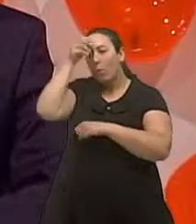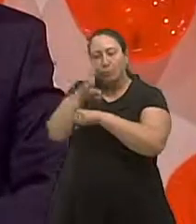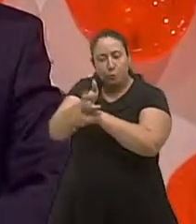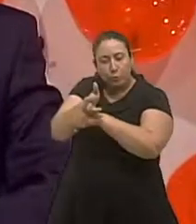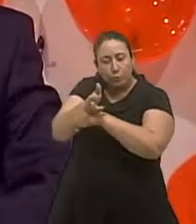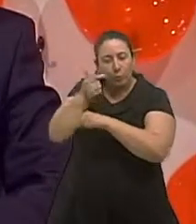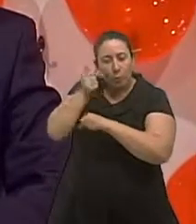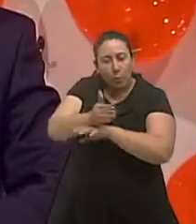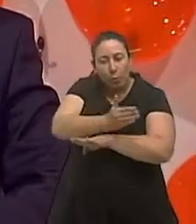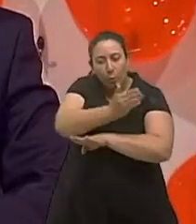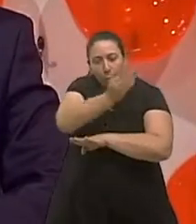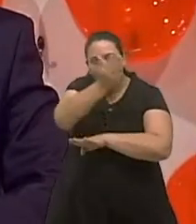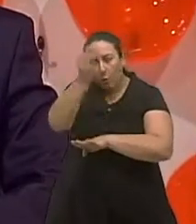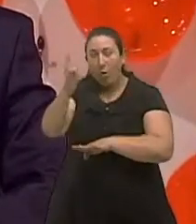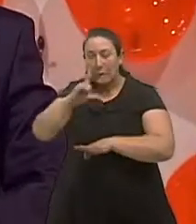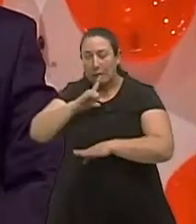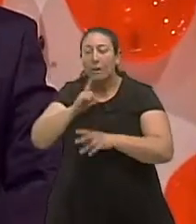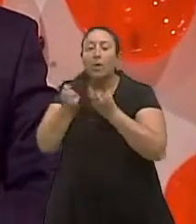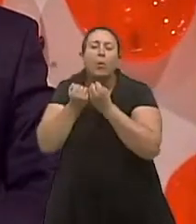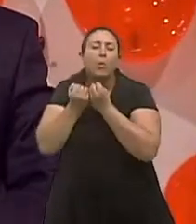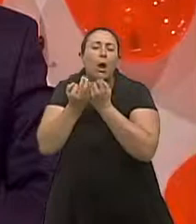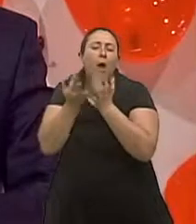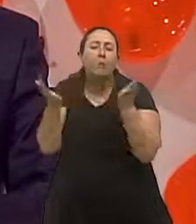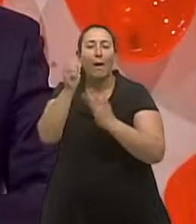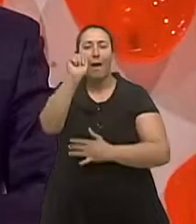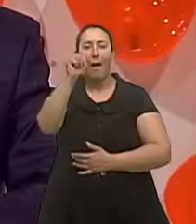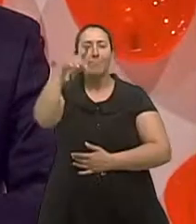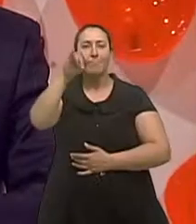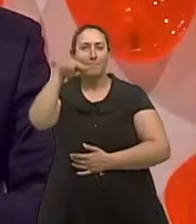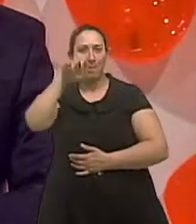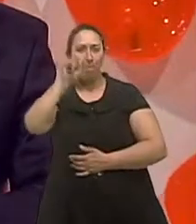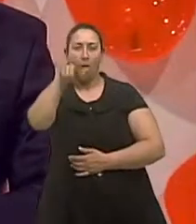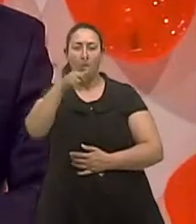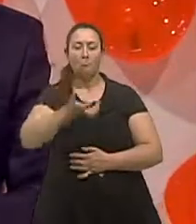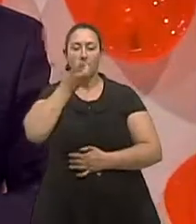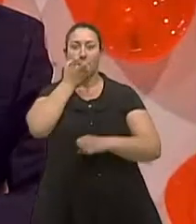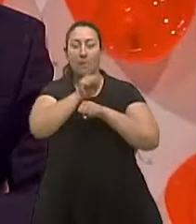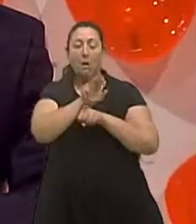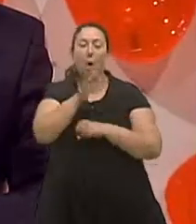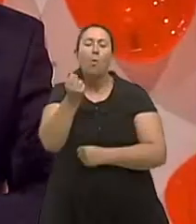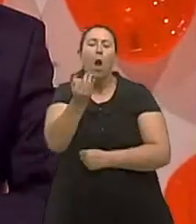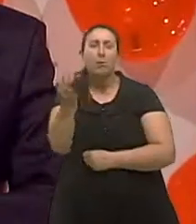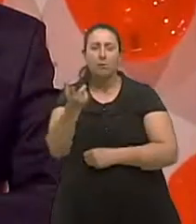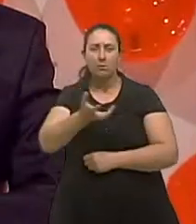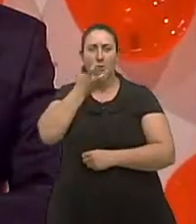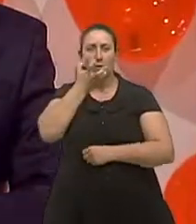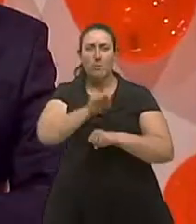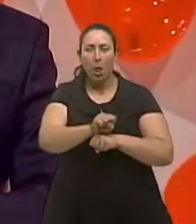de apneias por hora de sono então a partir desse valor numérico junto com as informações do paciente